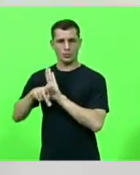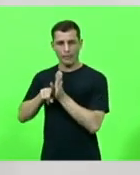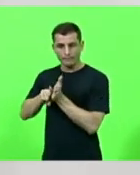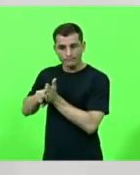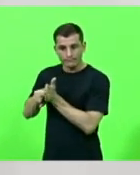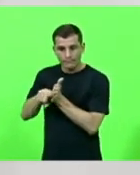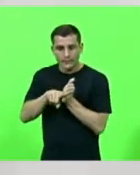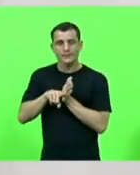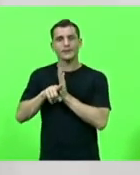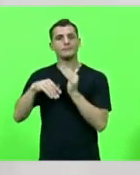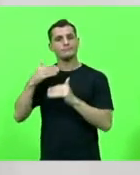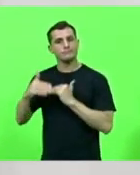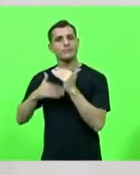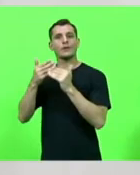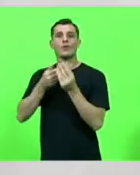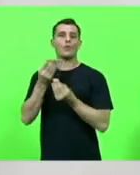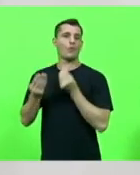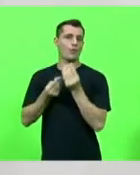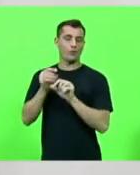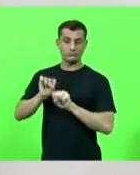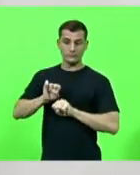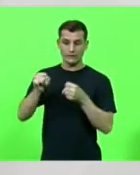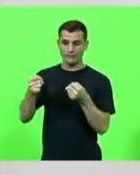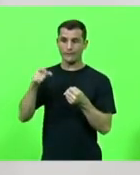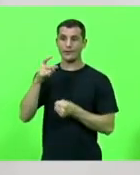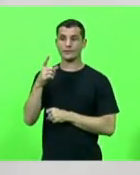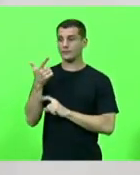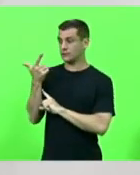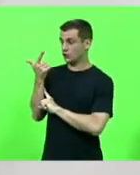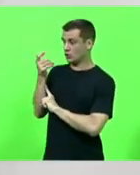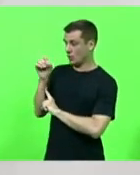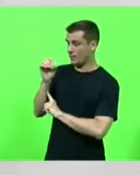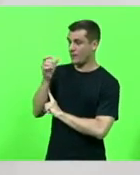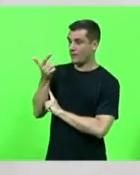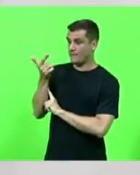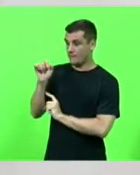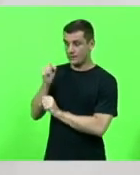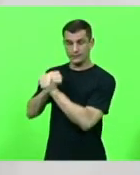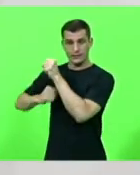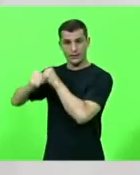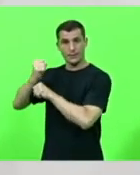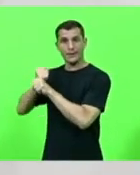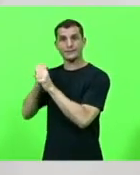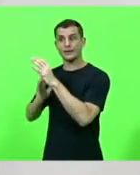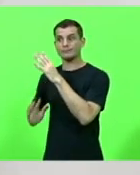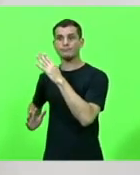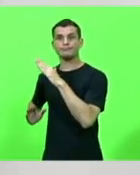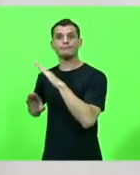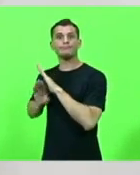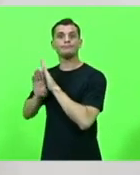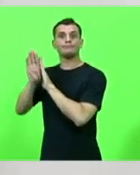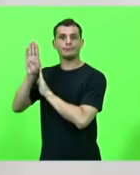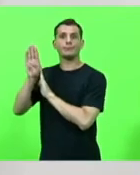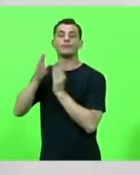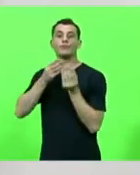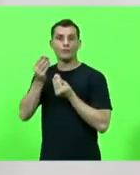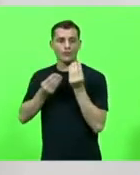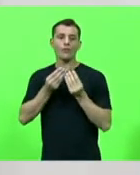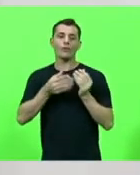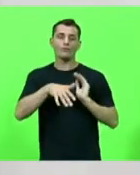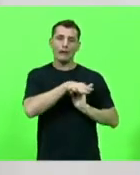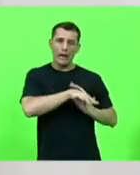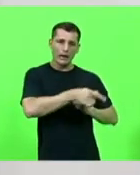industrial de defesa superou em 2020 a de setores tradicionais da economia brasileira como a construção civil